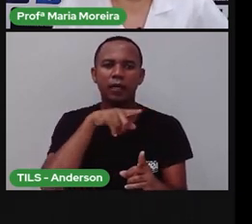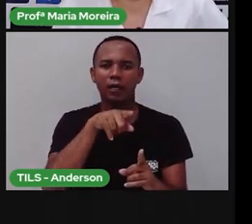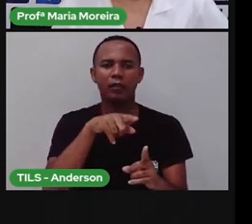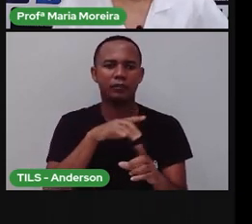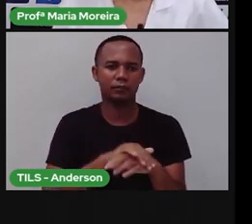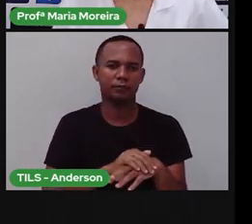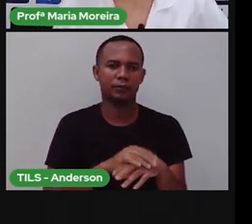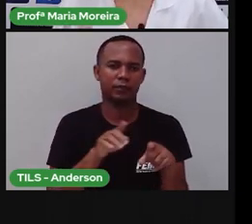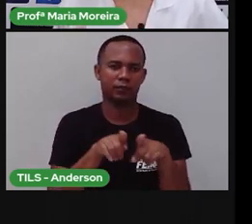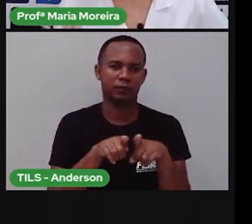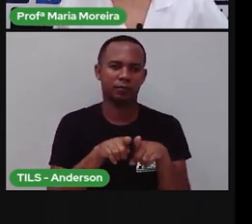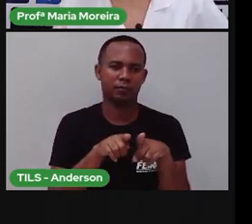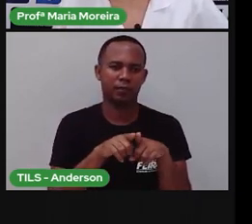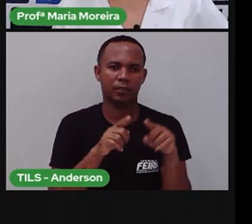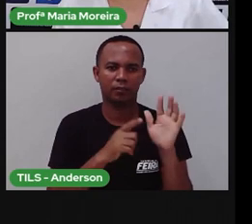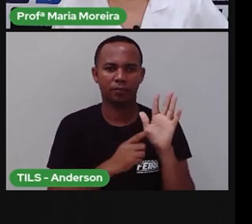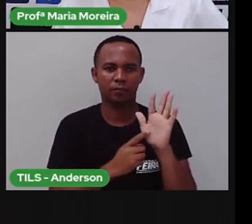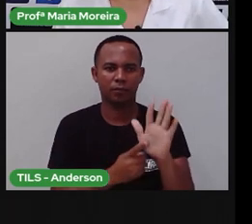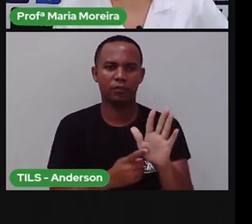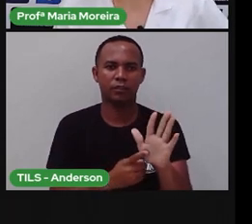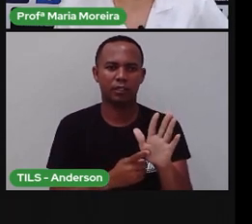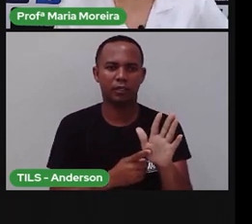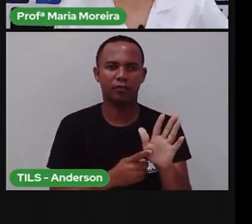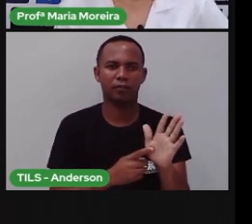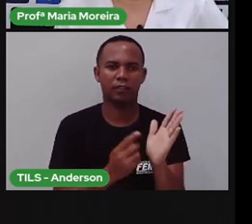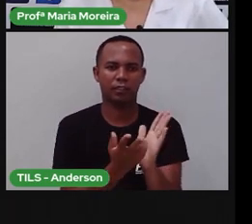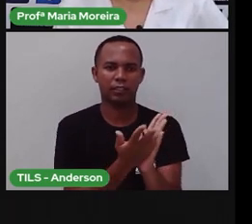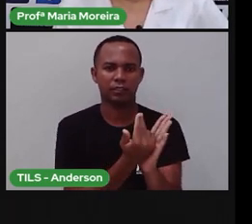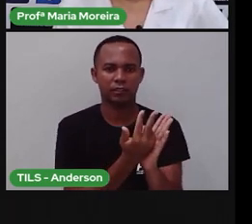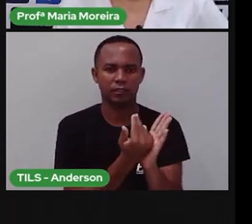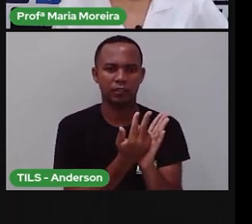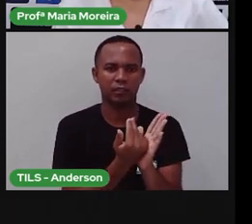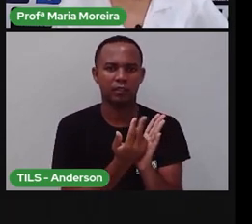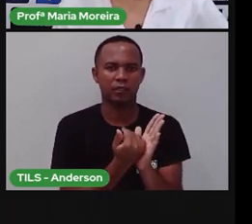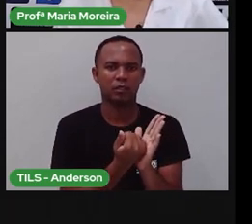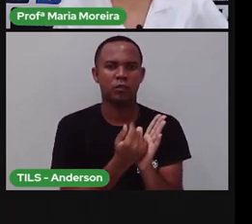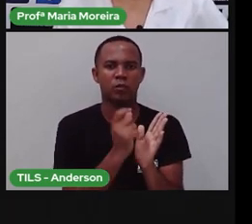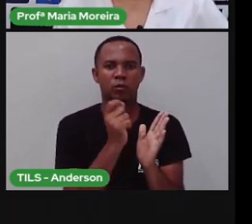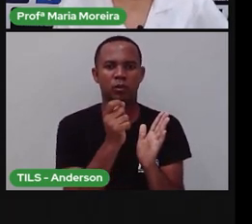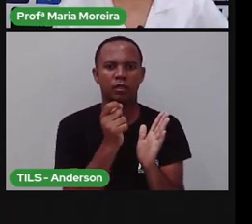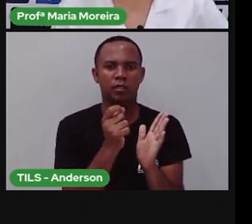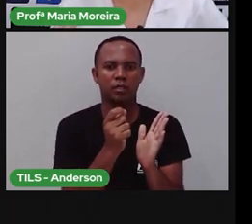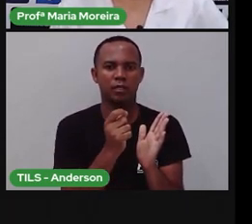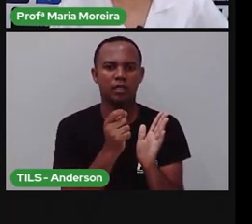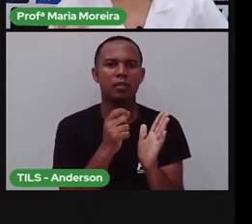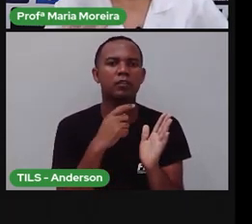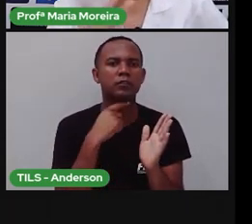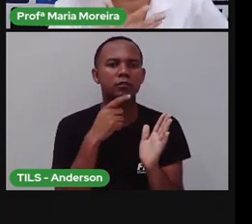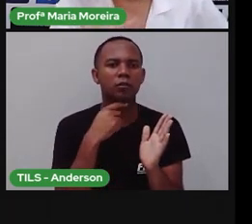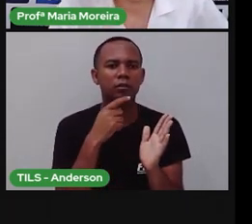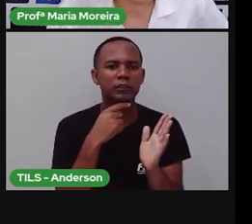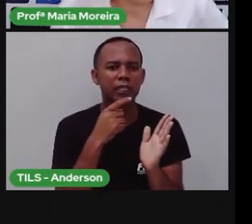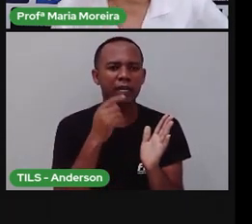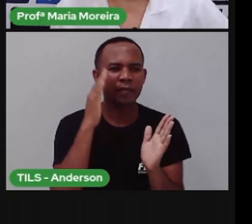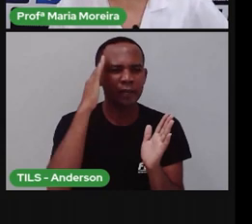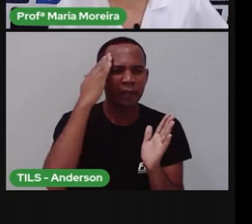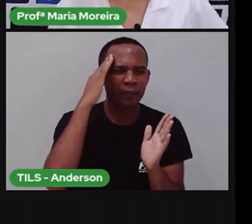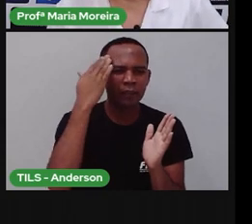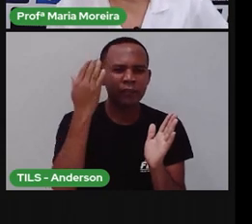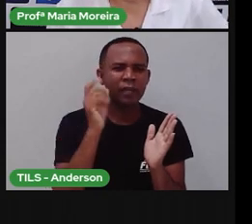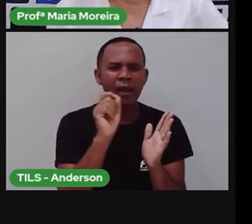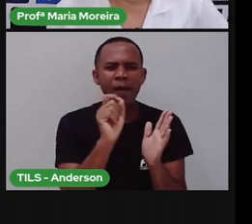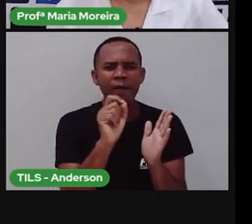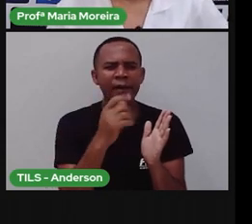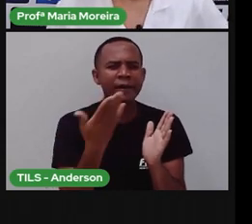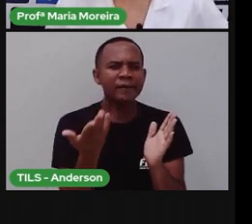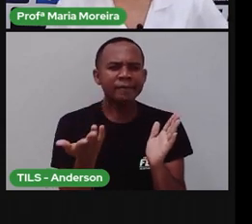esse cotidiano, apresentavam também o quê? Desenhos abstratos. O é um desenho abstrato que você não consegue identificar exatamente do que